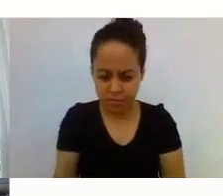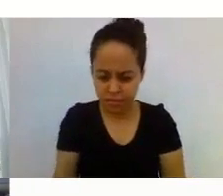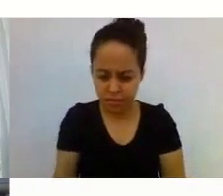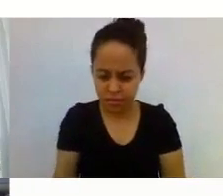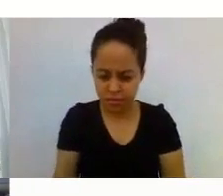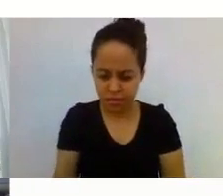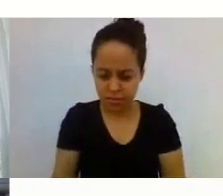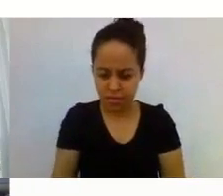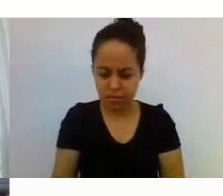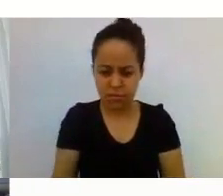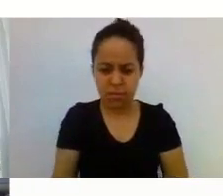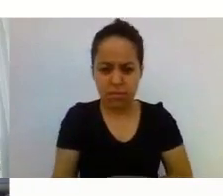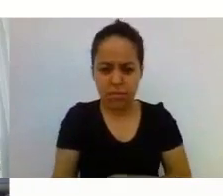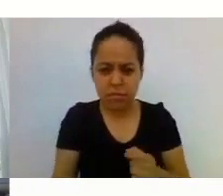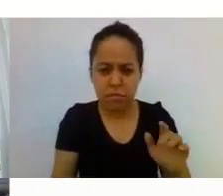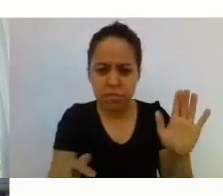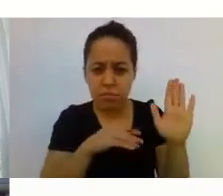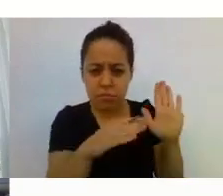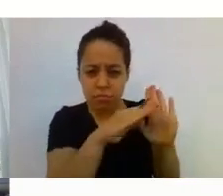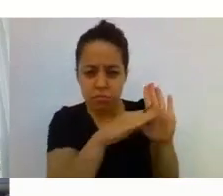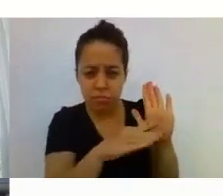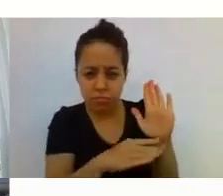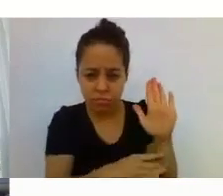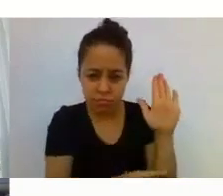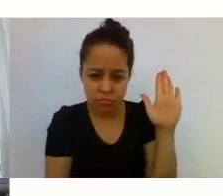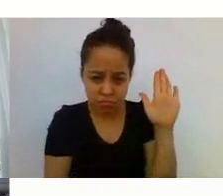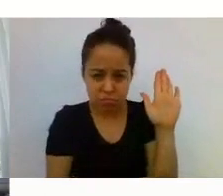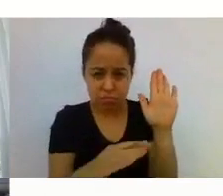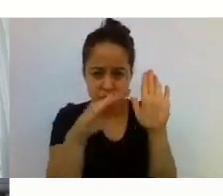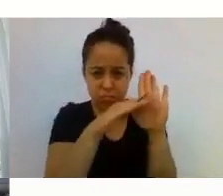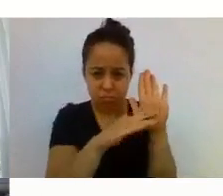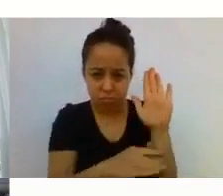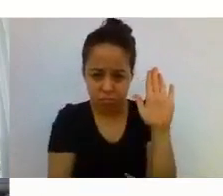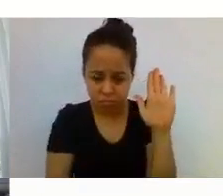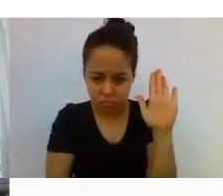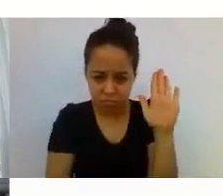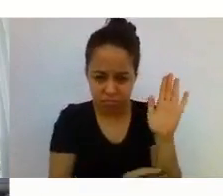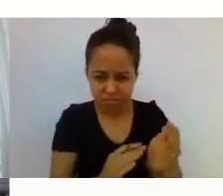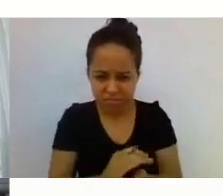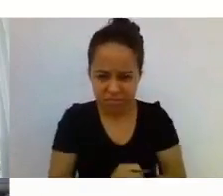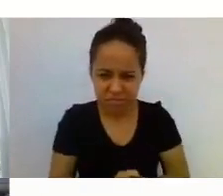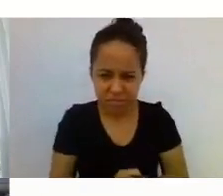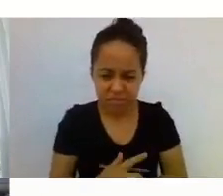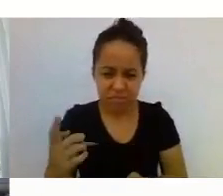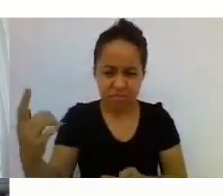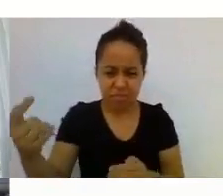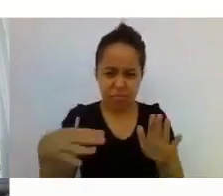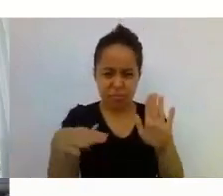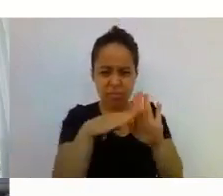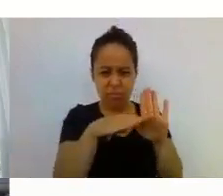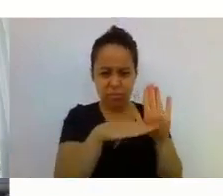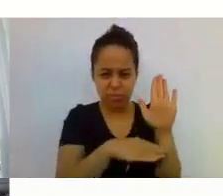Lista gerada com os 14 classificados E, na sequência, os suplentes E,